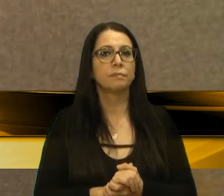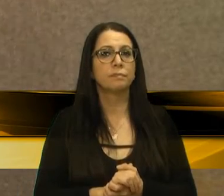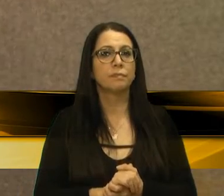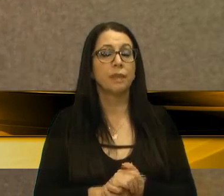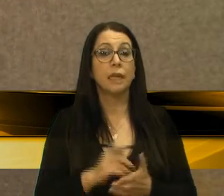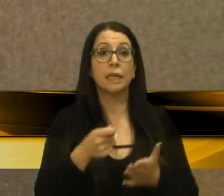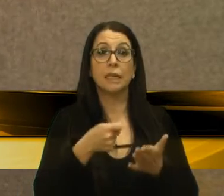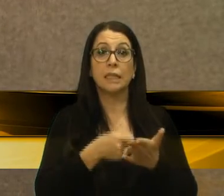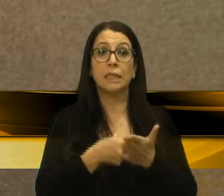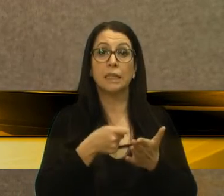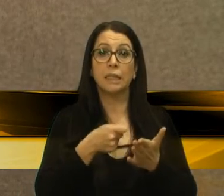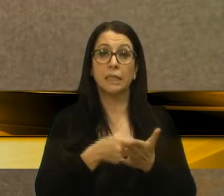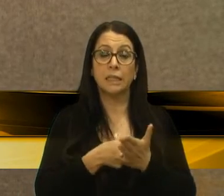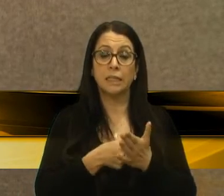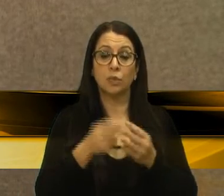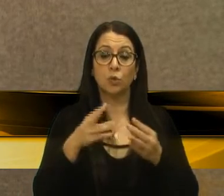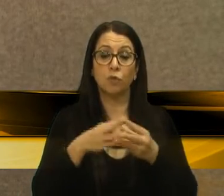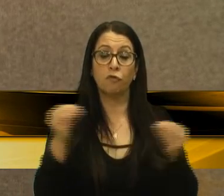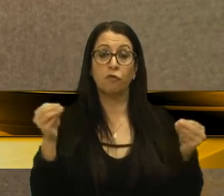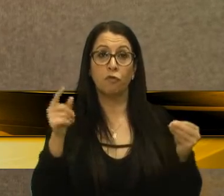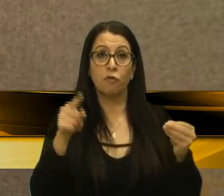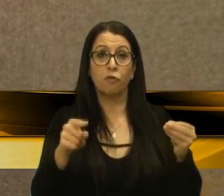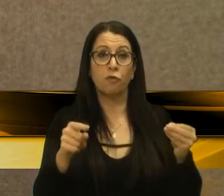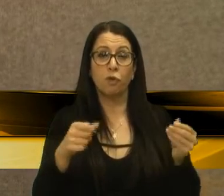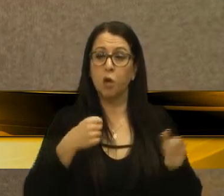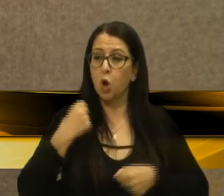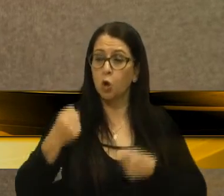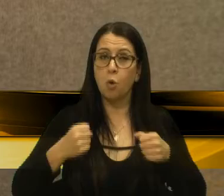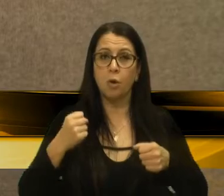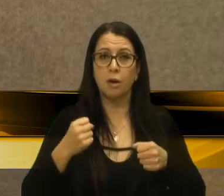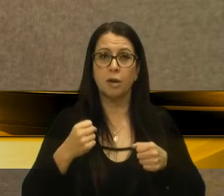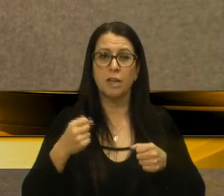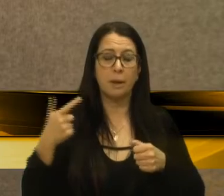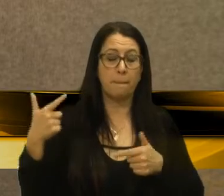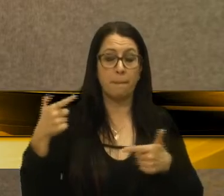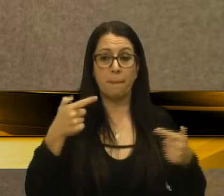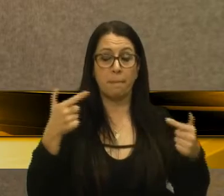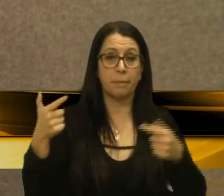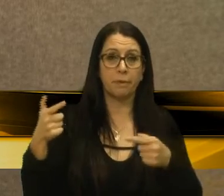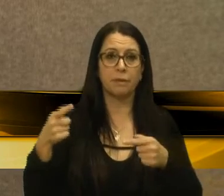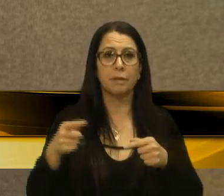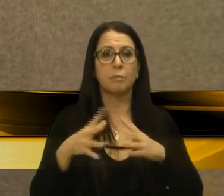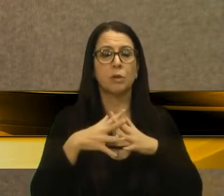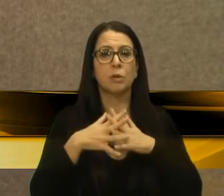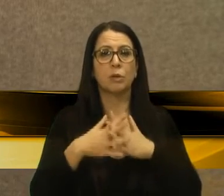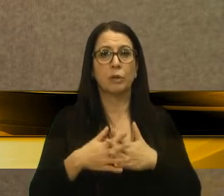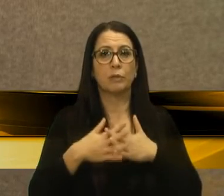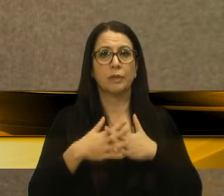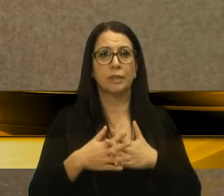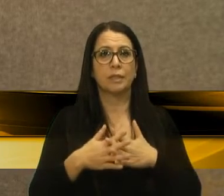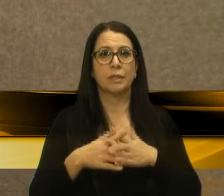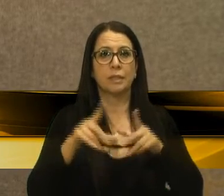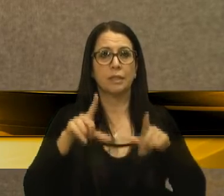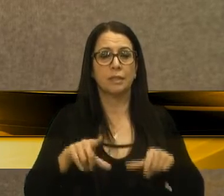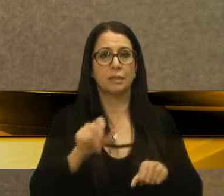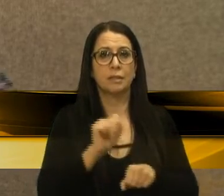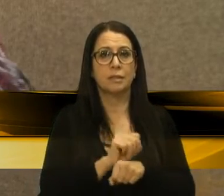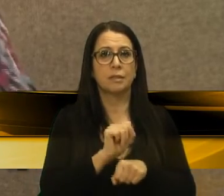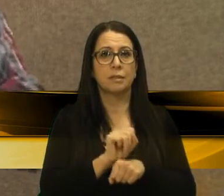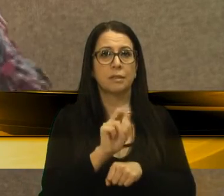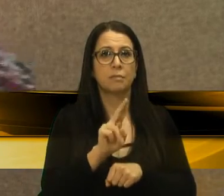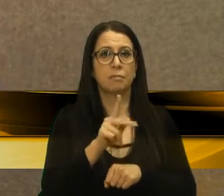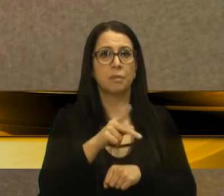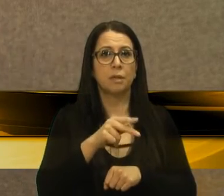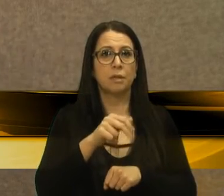tentativa de fuga, correria e tiros causam confusão na sala de espera da UPA em